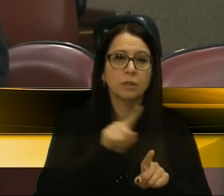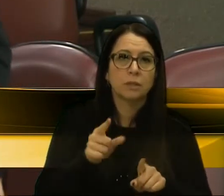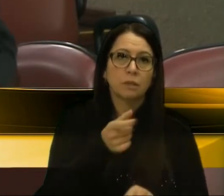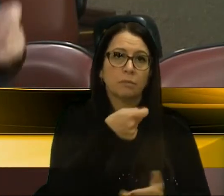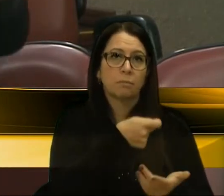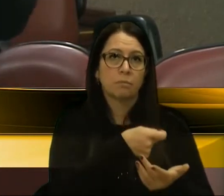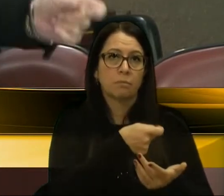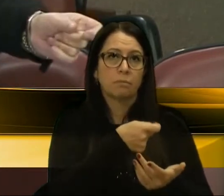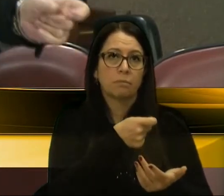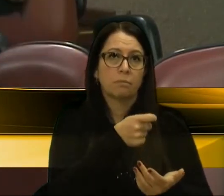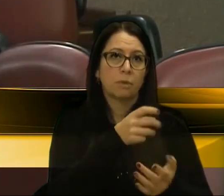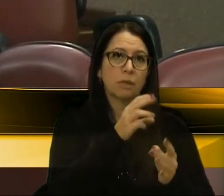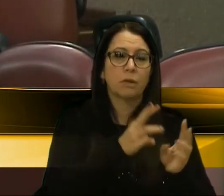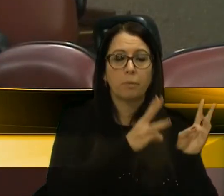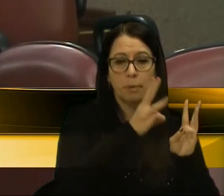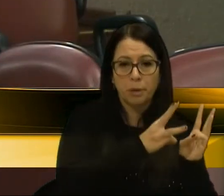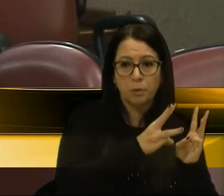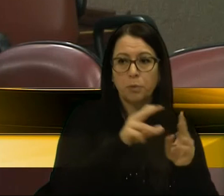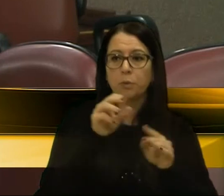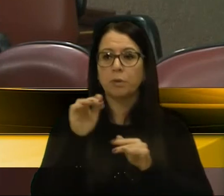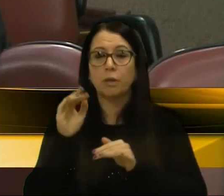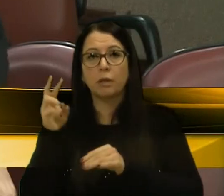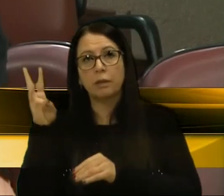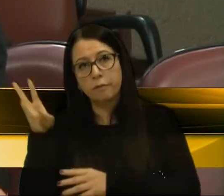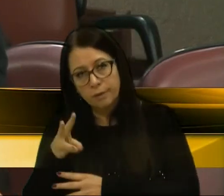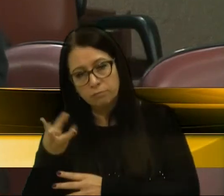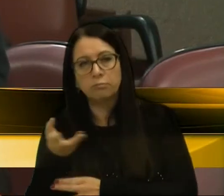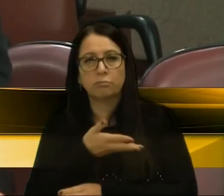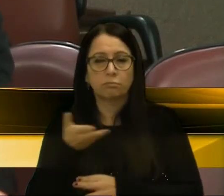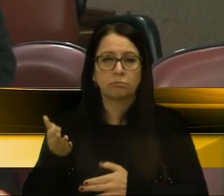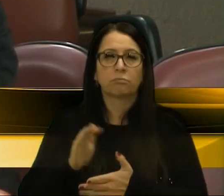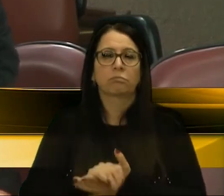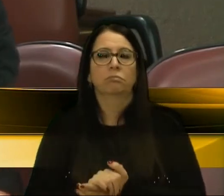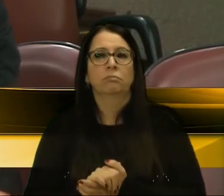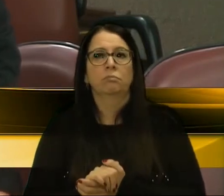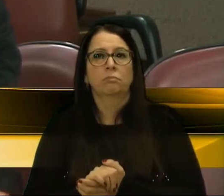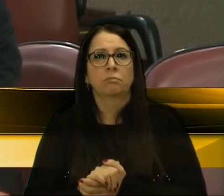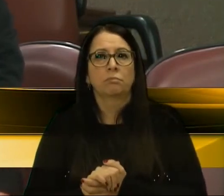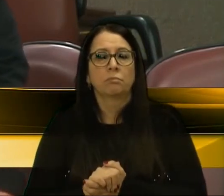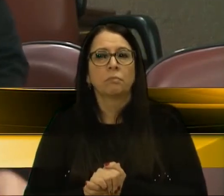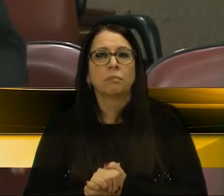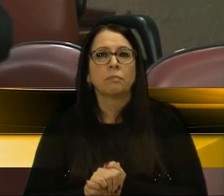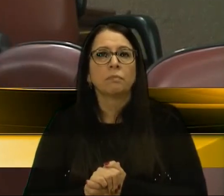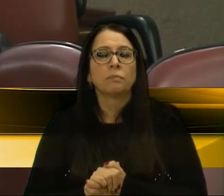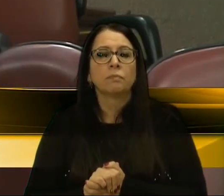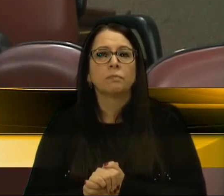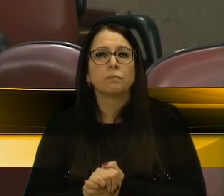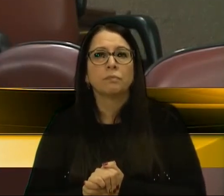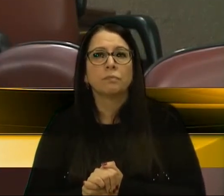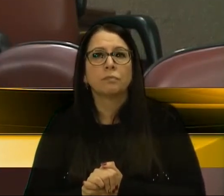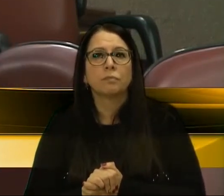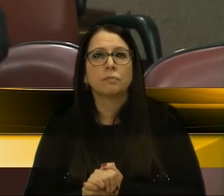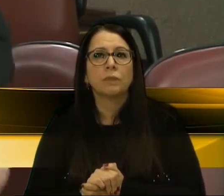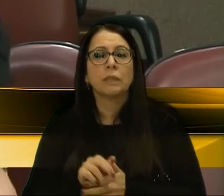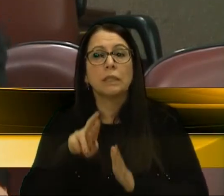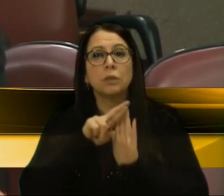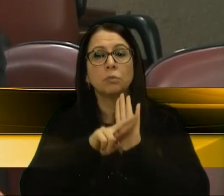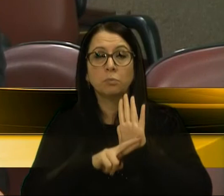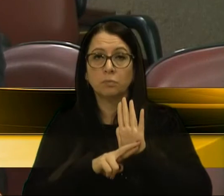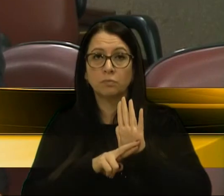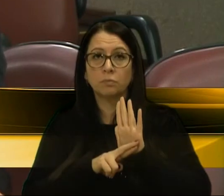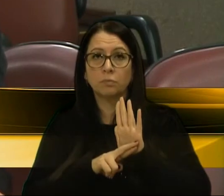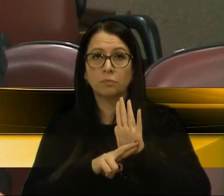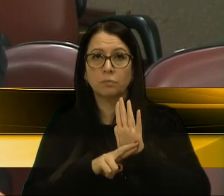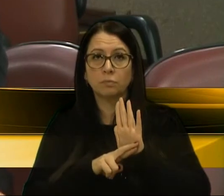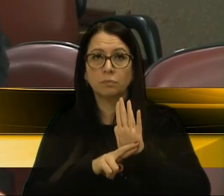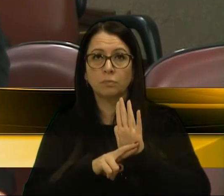entre transporte coletivo, transporte seletivo, né, e regulamentação de